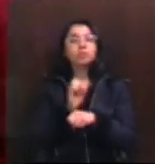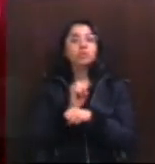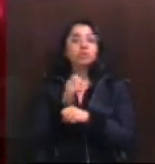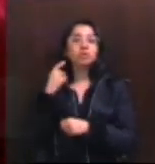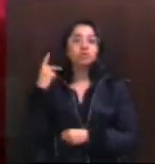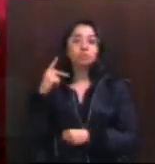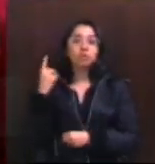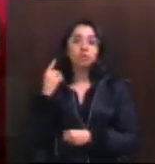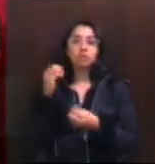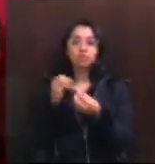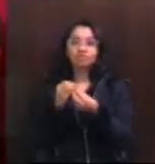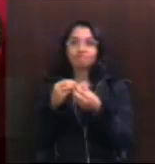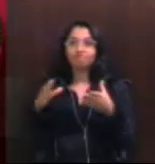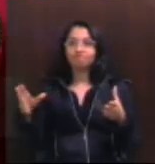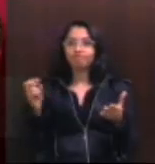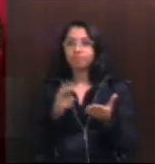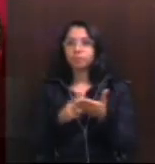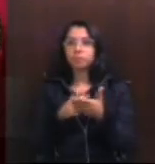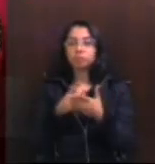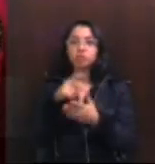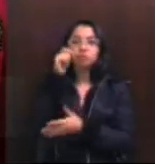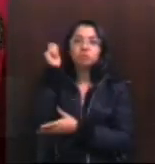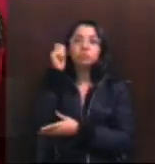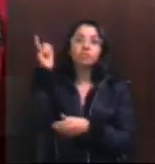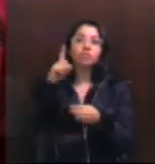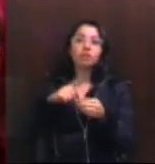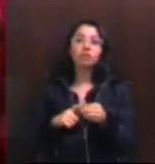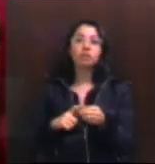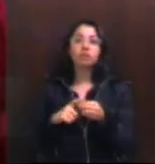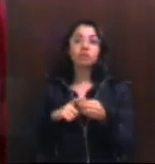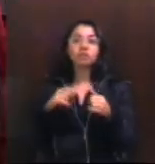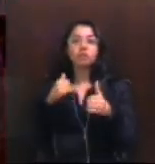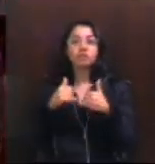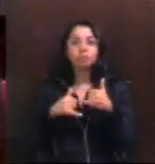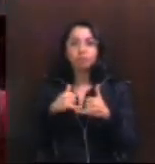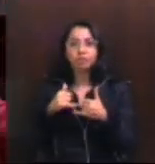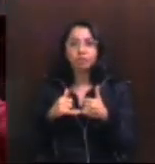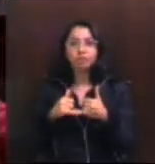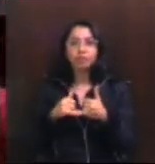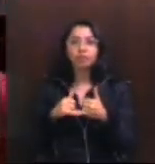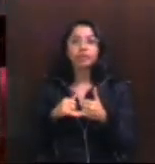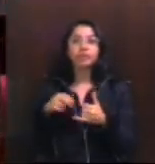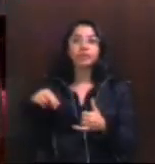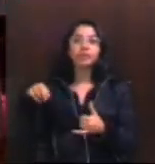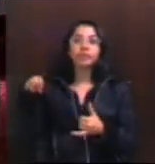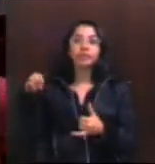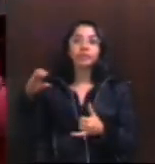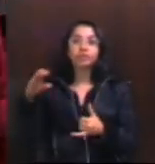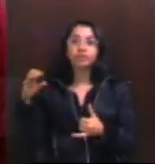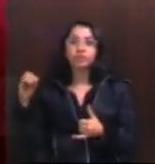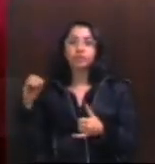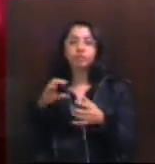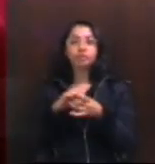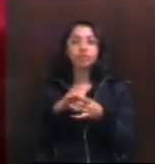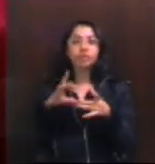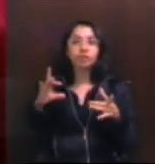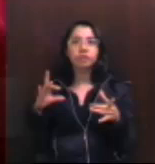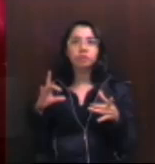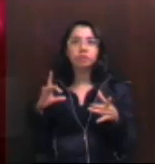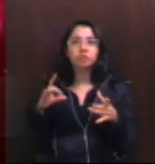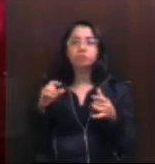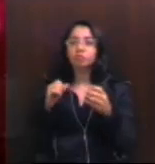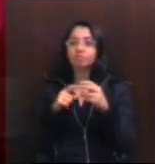política de desmonte é a mesma. O Rio Grande do Sul volta a ser um laboratório do neoliberalismo, volta a ser, talvez, o principal